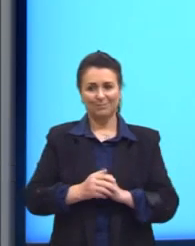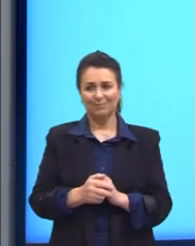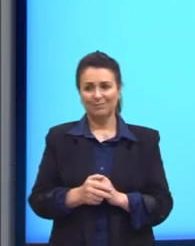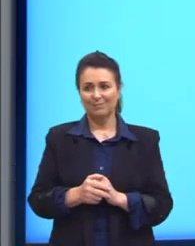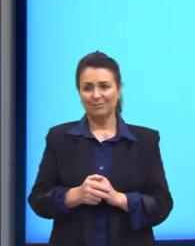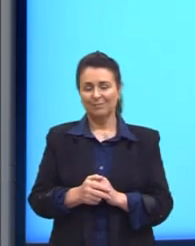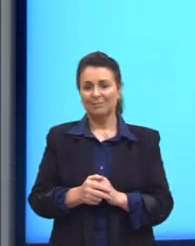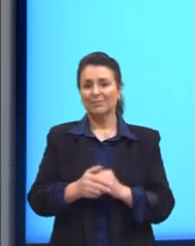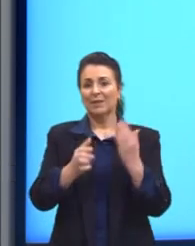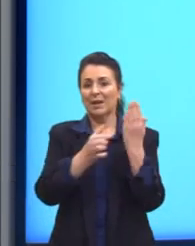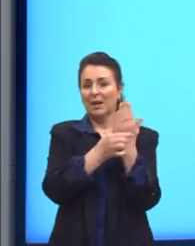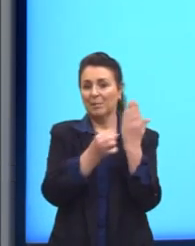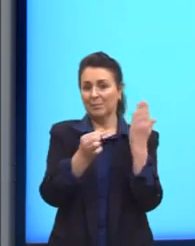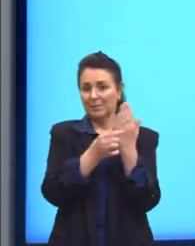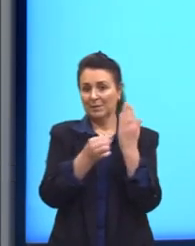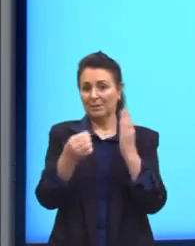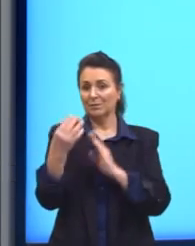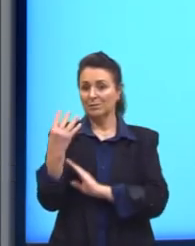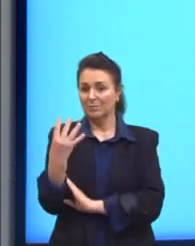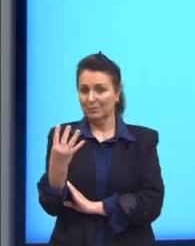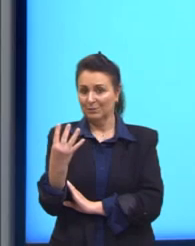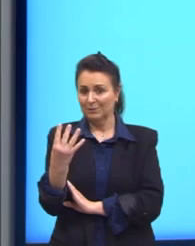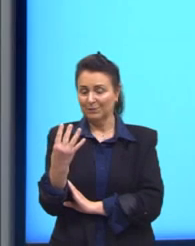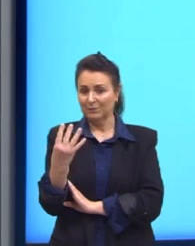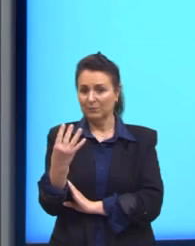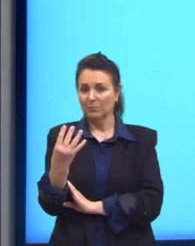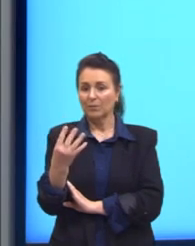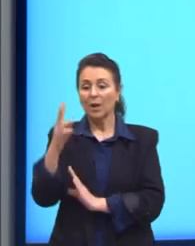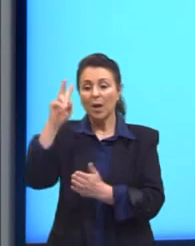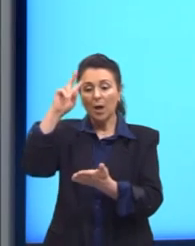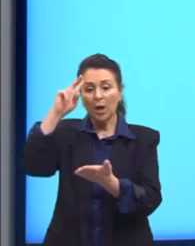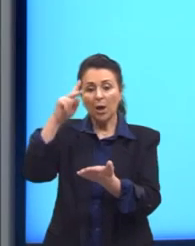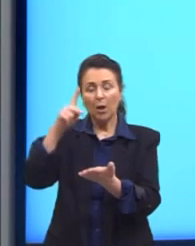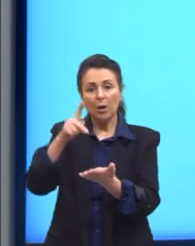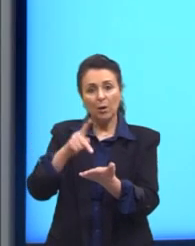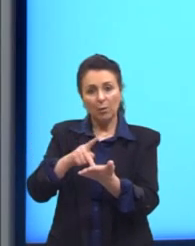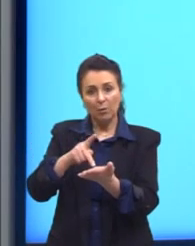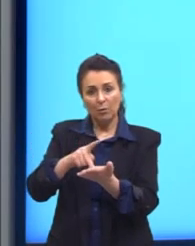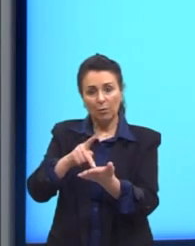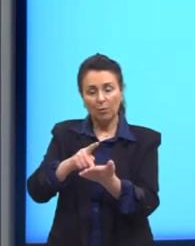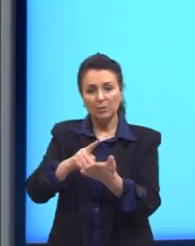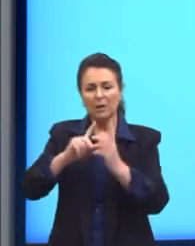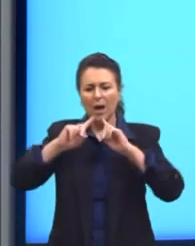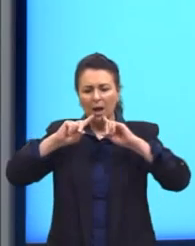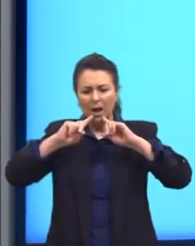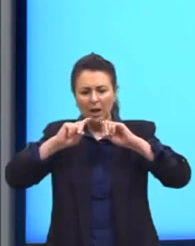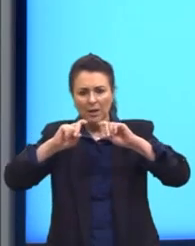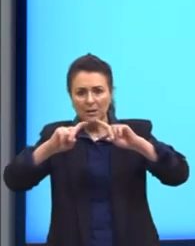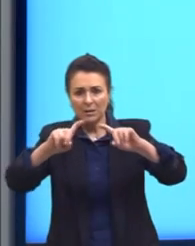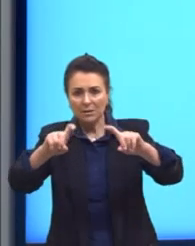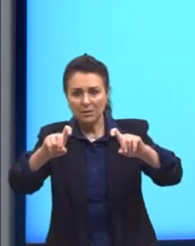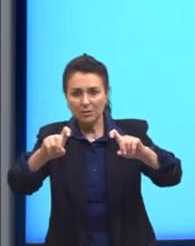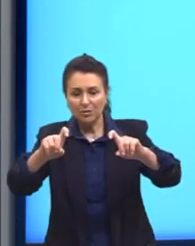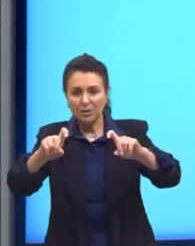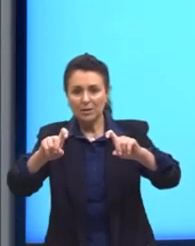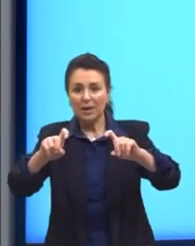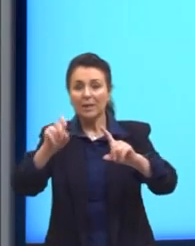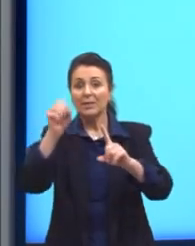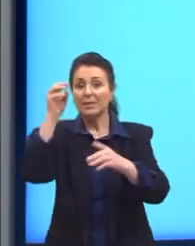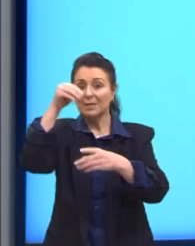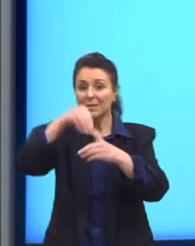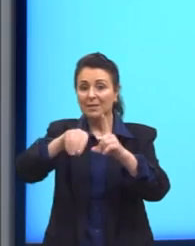Habilidade quatro. Reconhecer posições críticas aos usos sociais